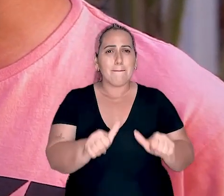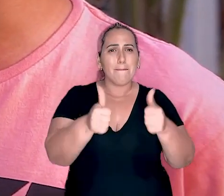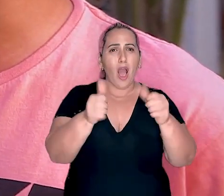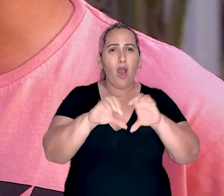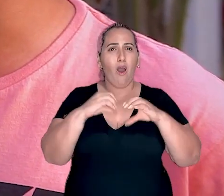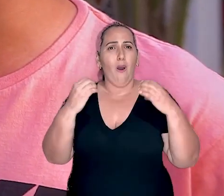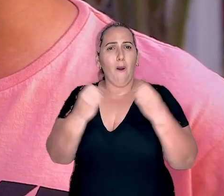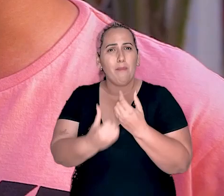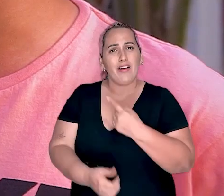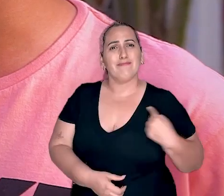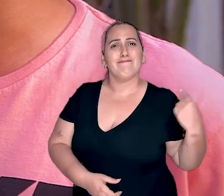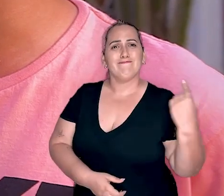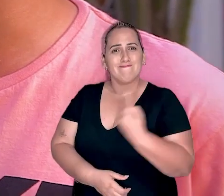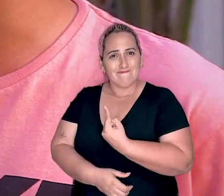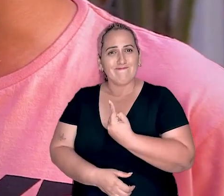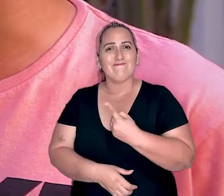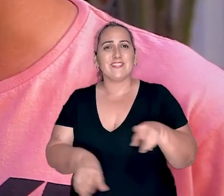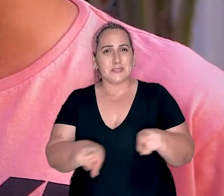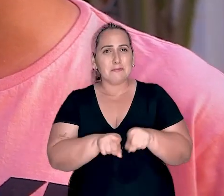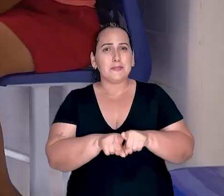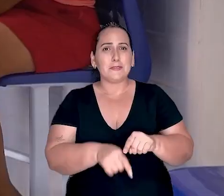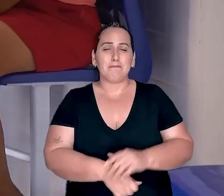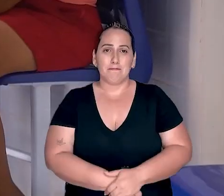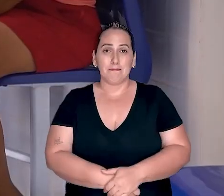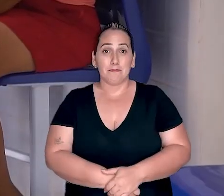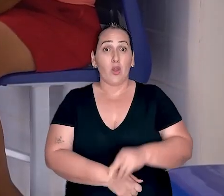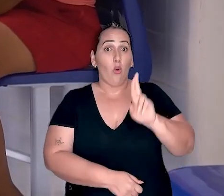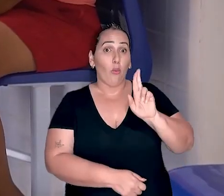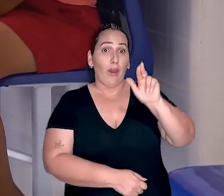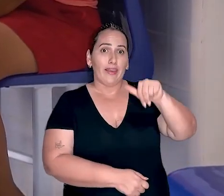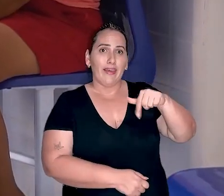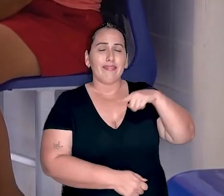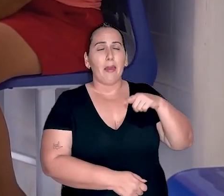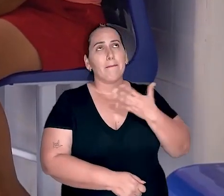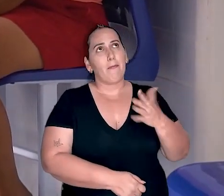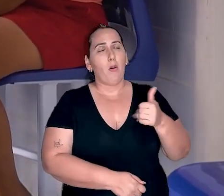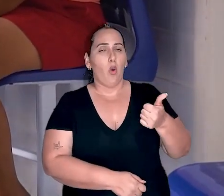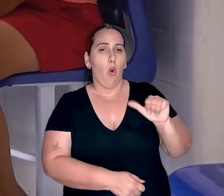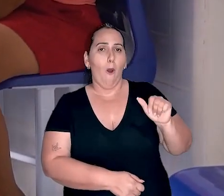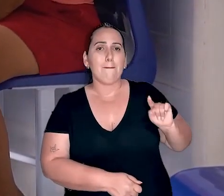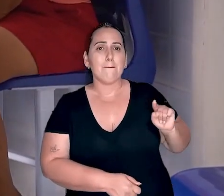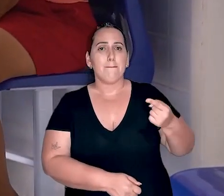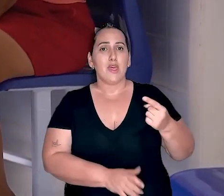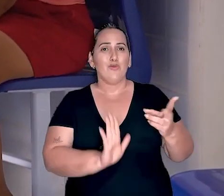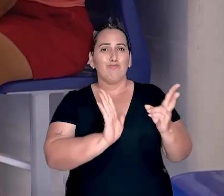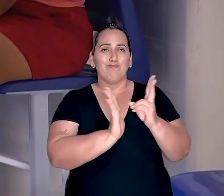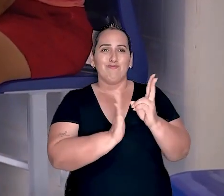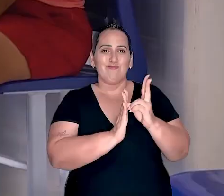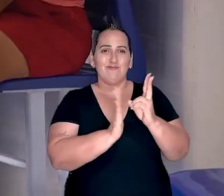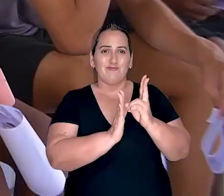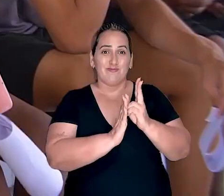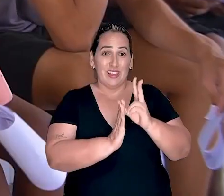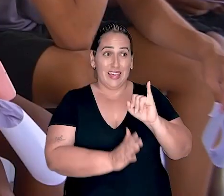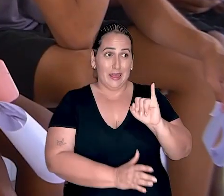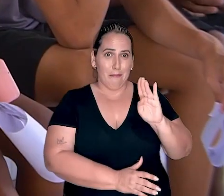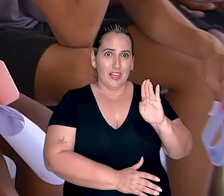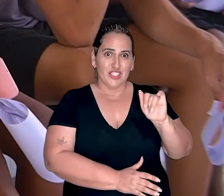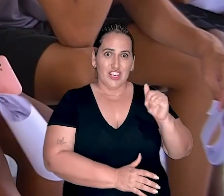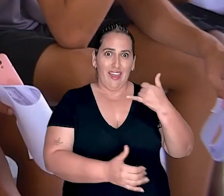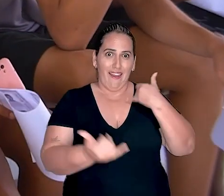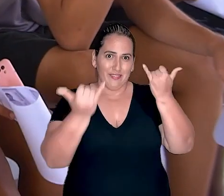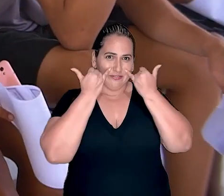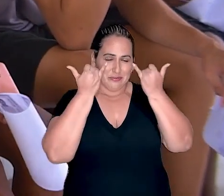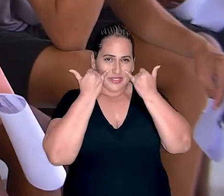melhoria para o nosso território, para as nossas comunidades. O RN tem cerca de 11 mil indígenas de acordo com o último censo do